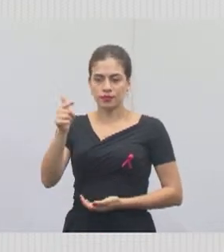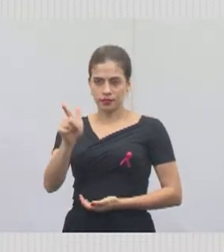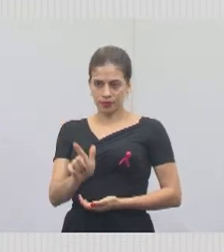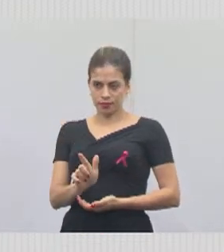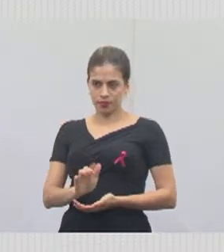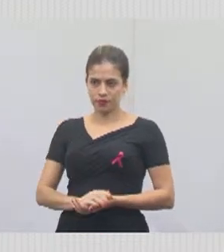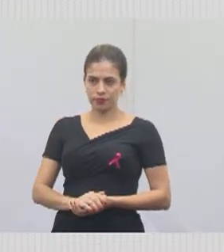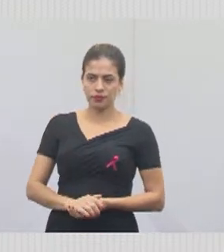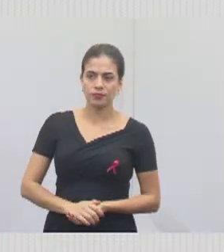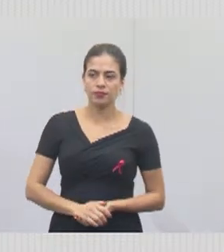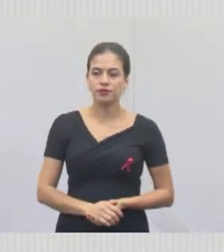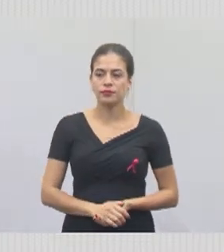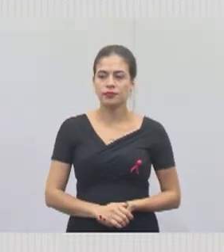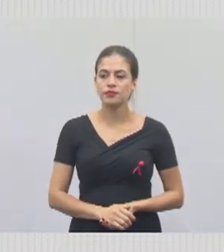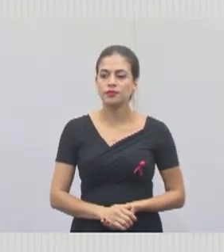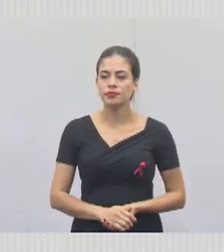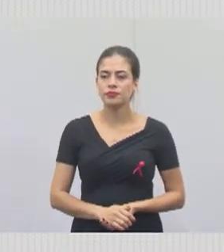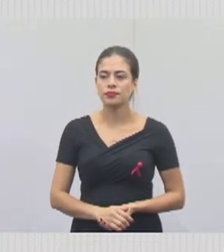slide.